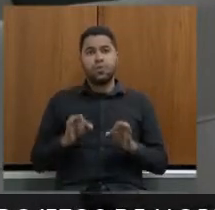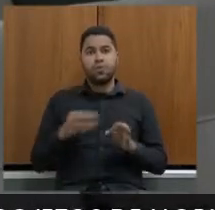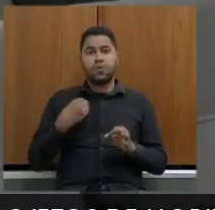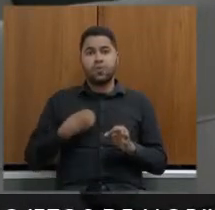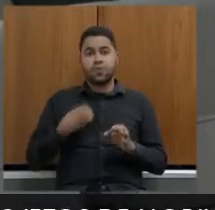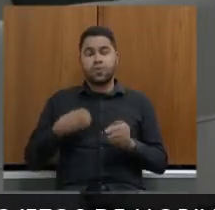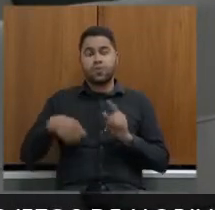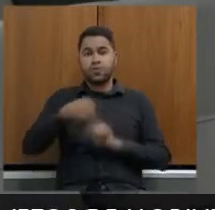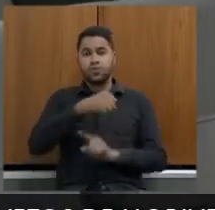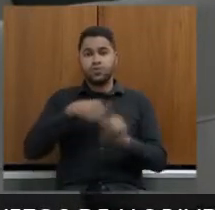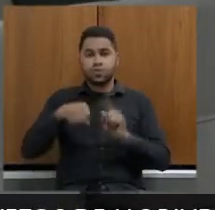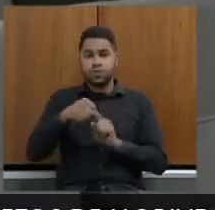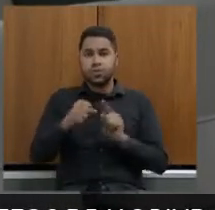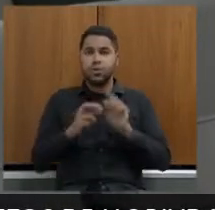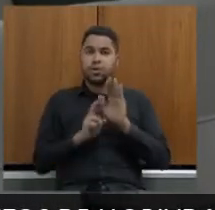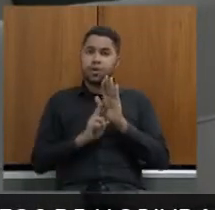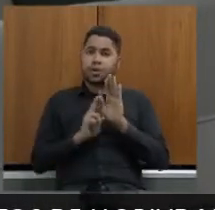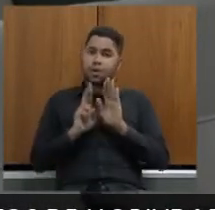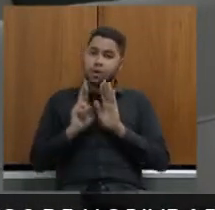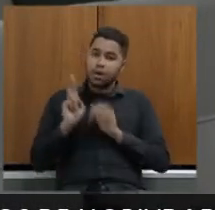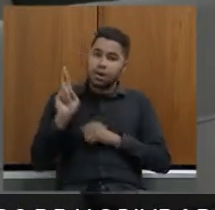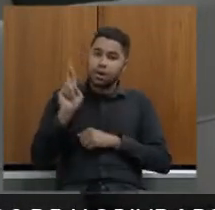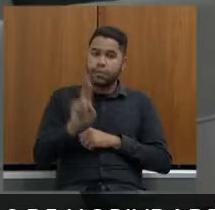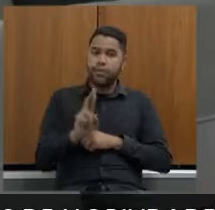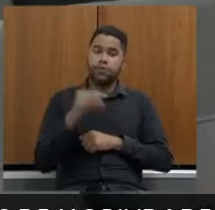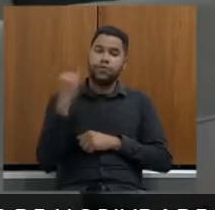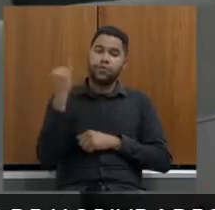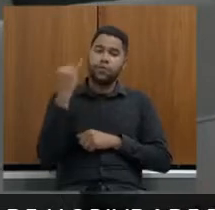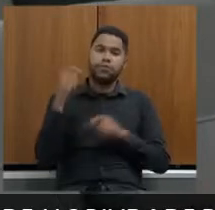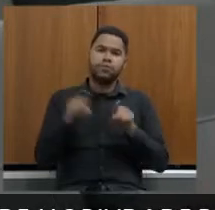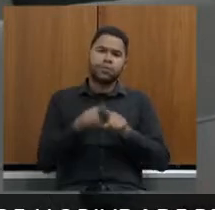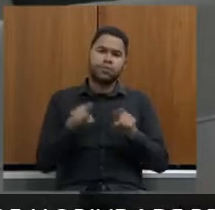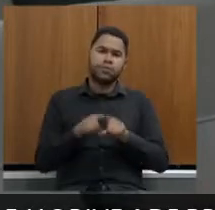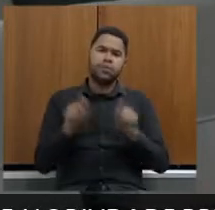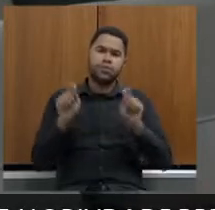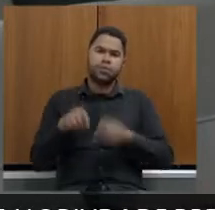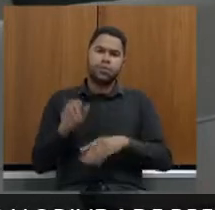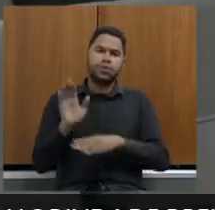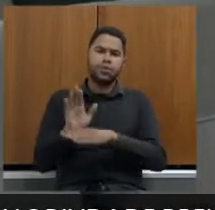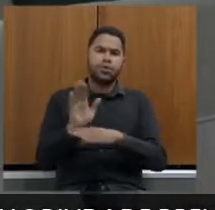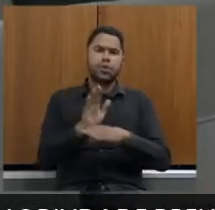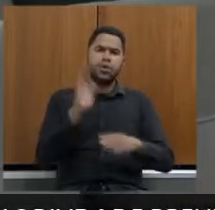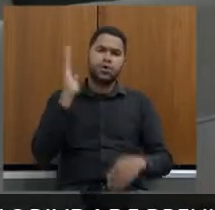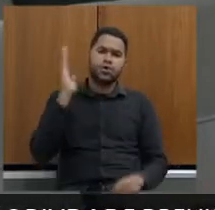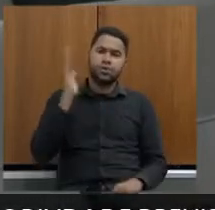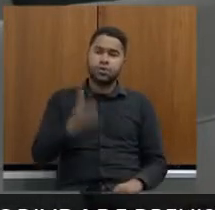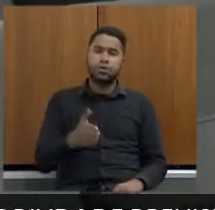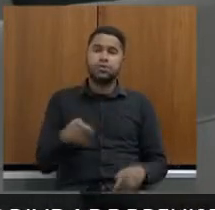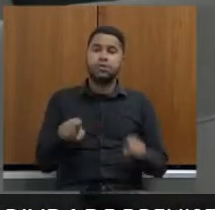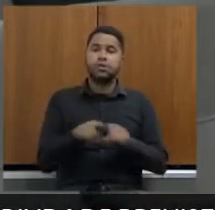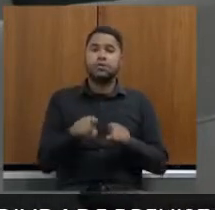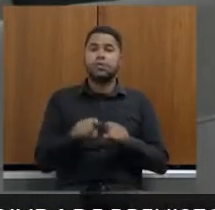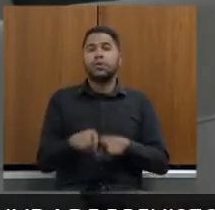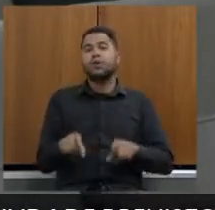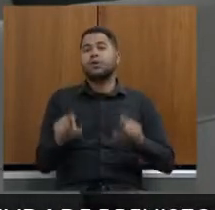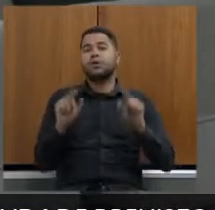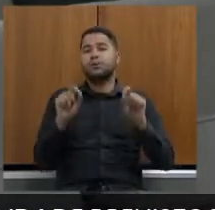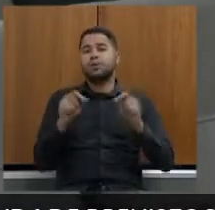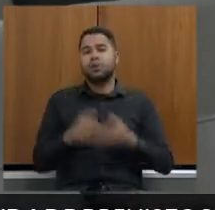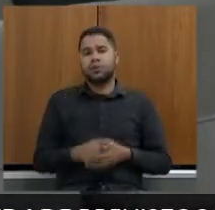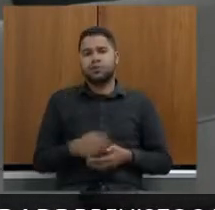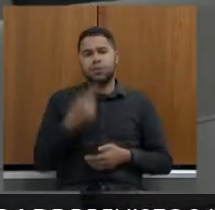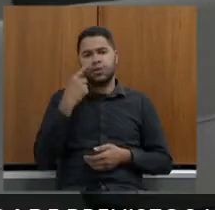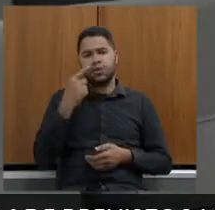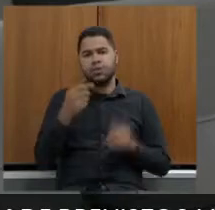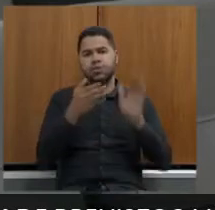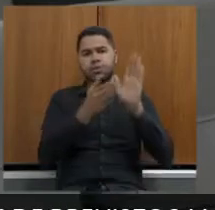sociedade por meio de seus representantes é fundamental mas nós também podemos colaborar diretamente e em que visto que